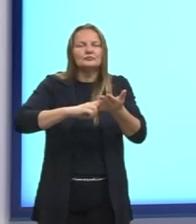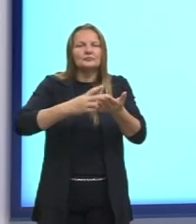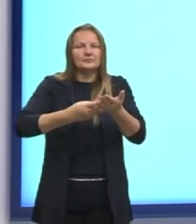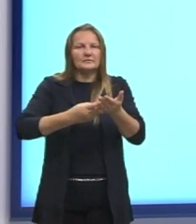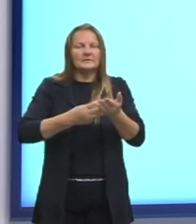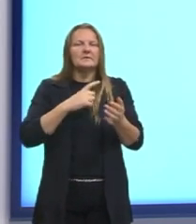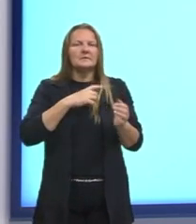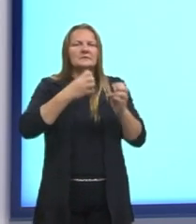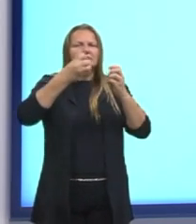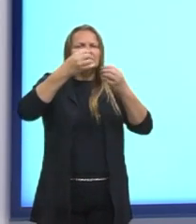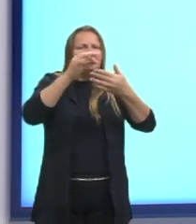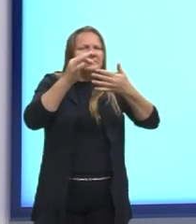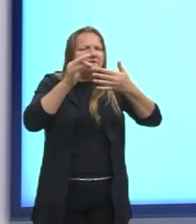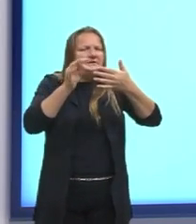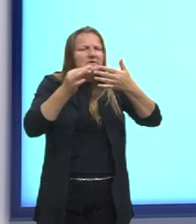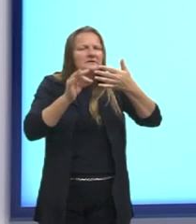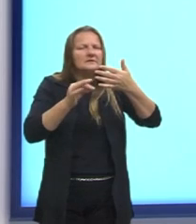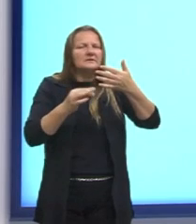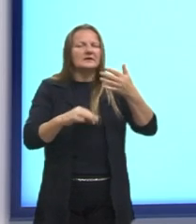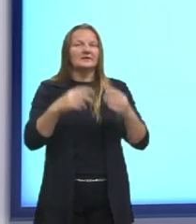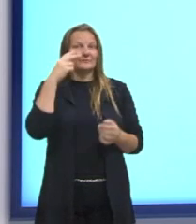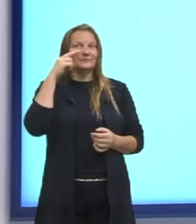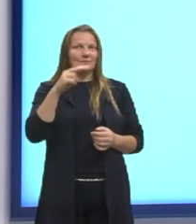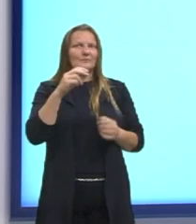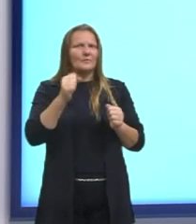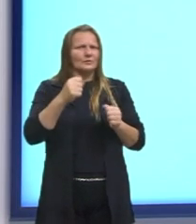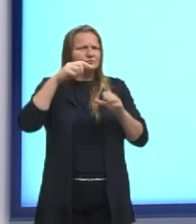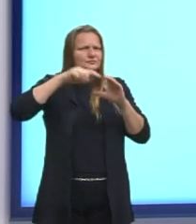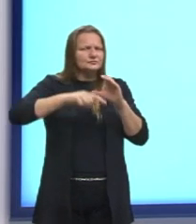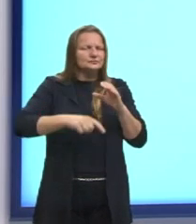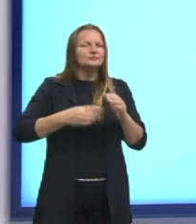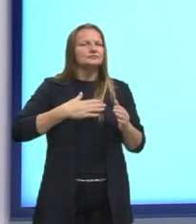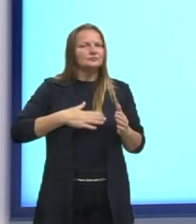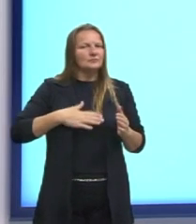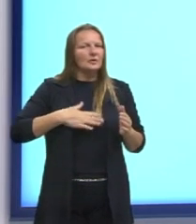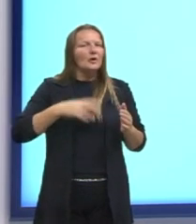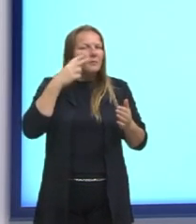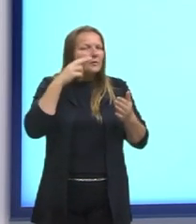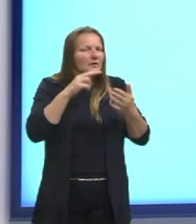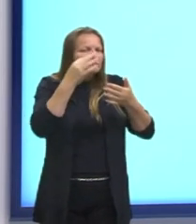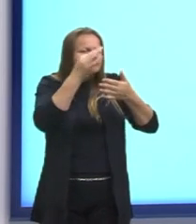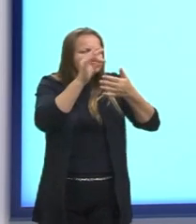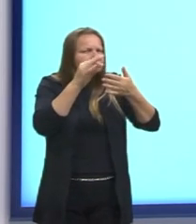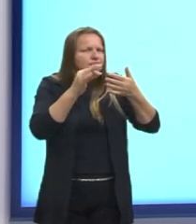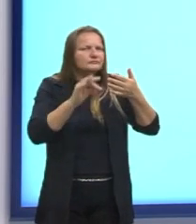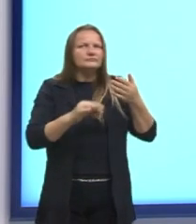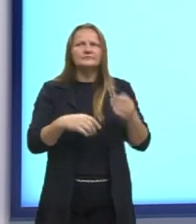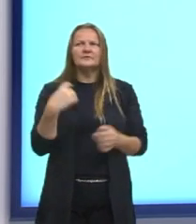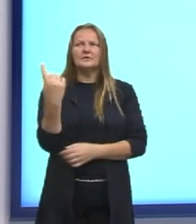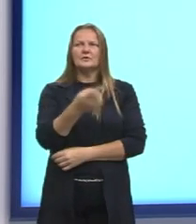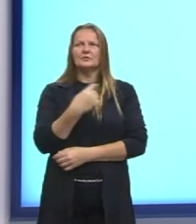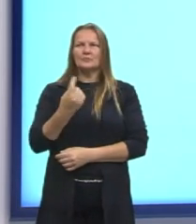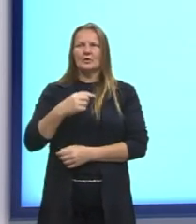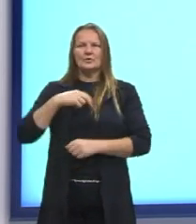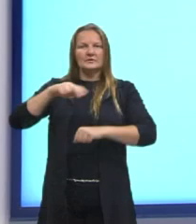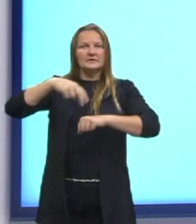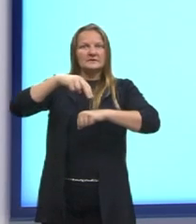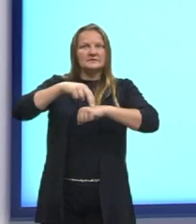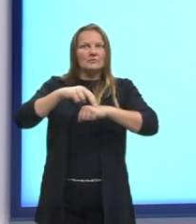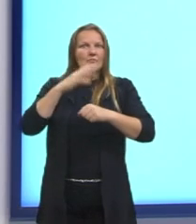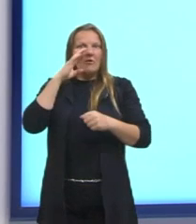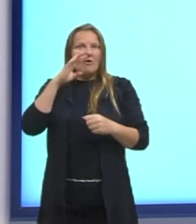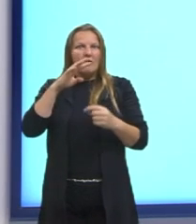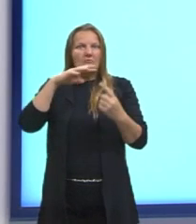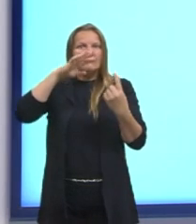detalhadamente, que vocês podem olhar depois, revendo calmamente, que diz assim, ó, nós somos agora uma nação obcecada pelo